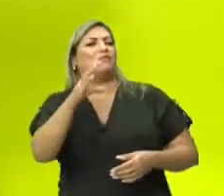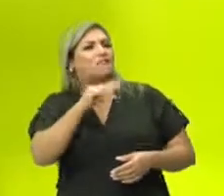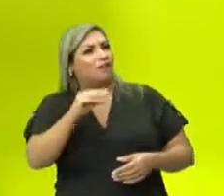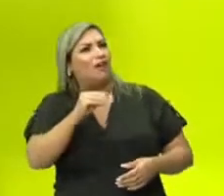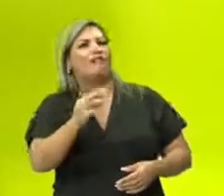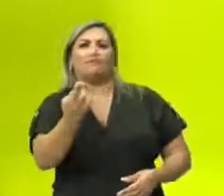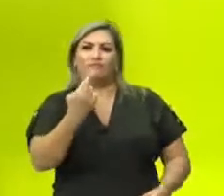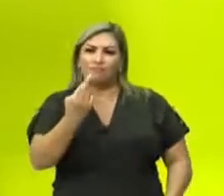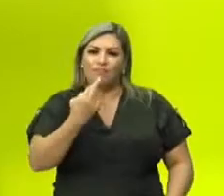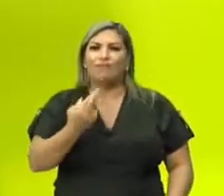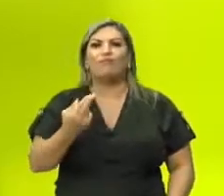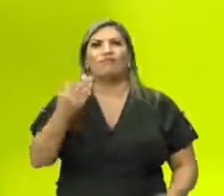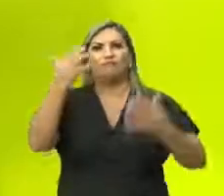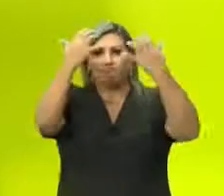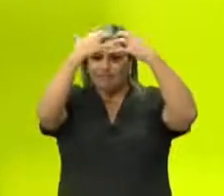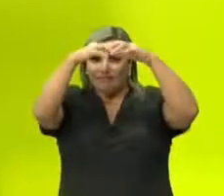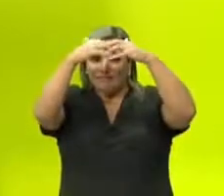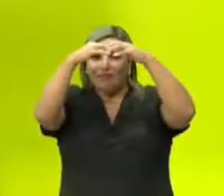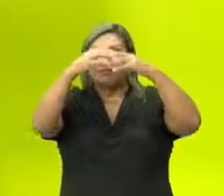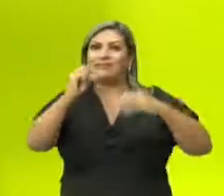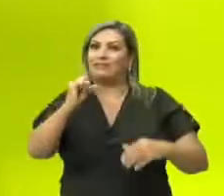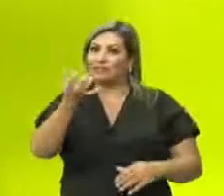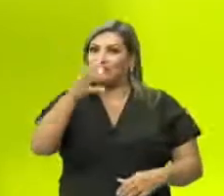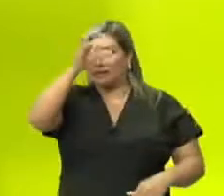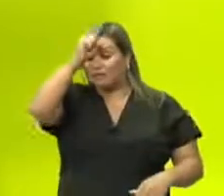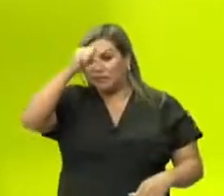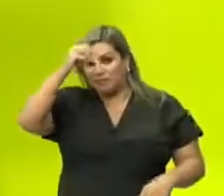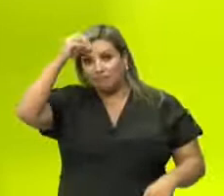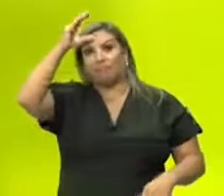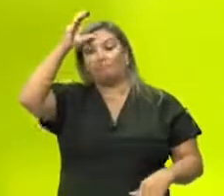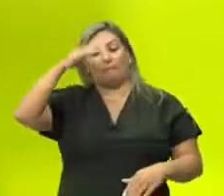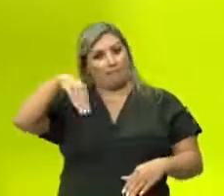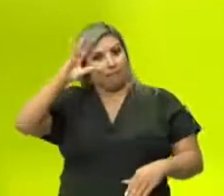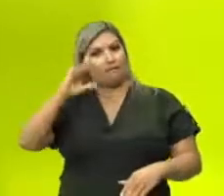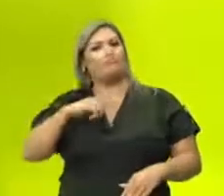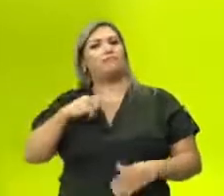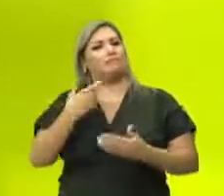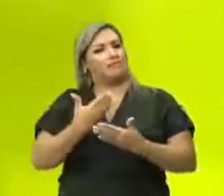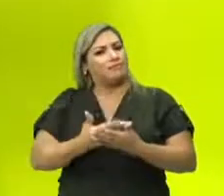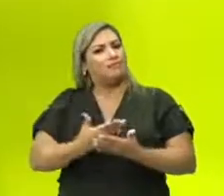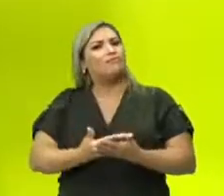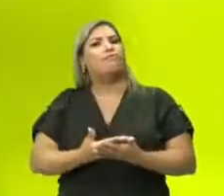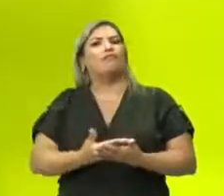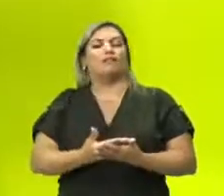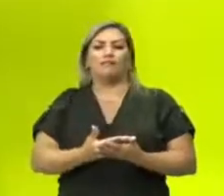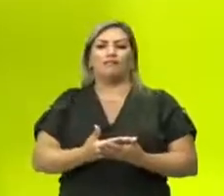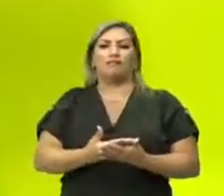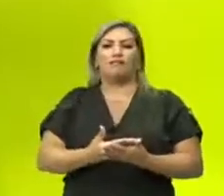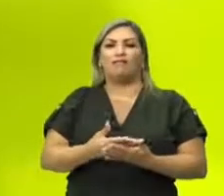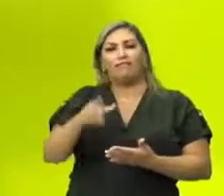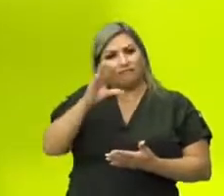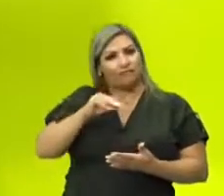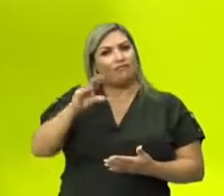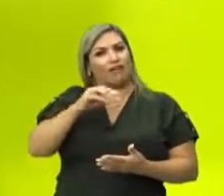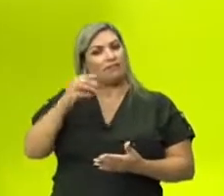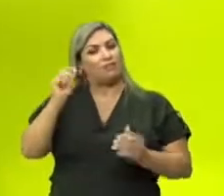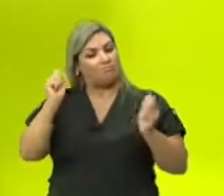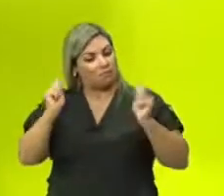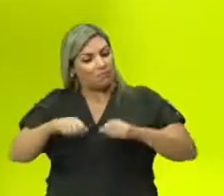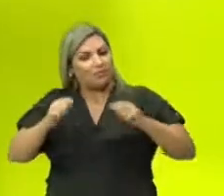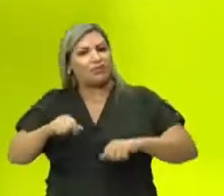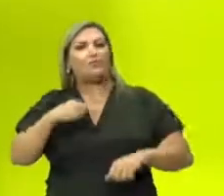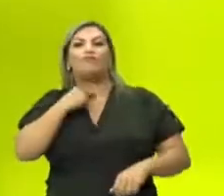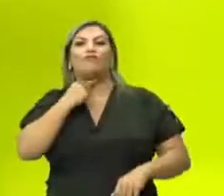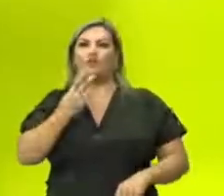fala, responda mentalmente e se quiser aprender mais, fala de modo que você possa